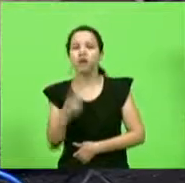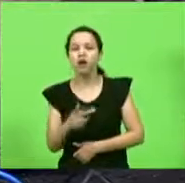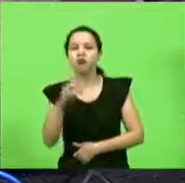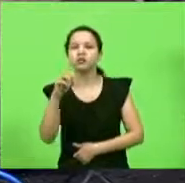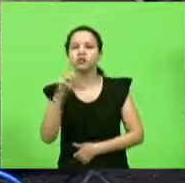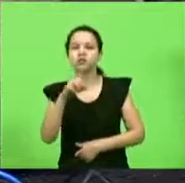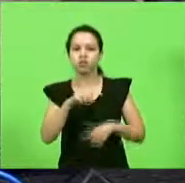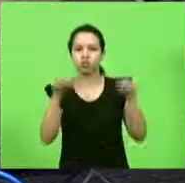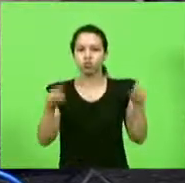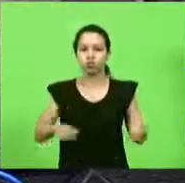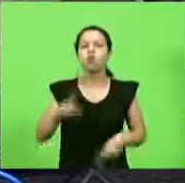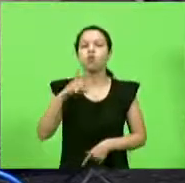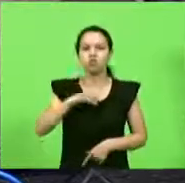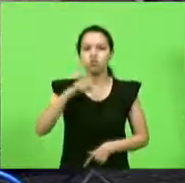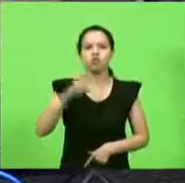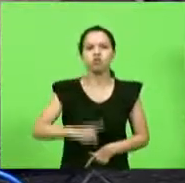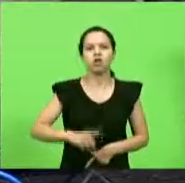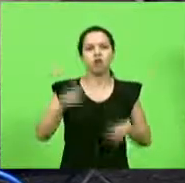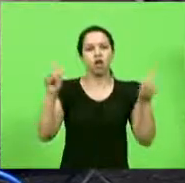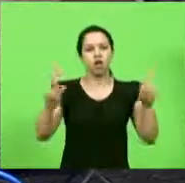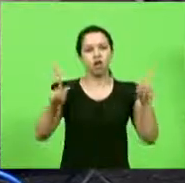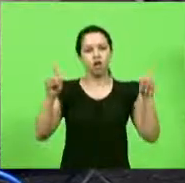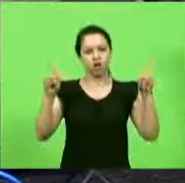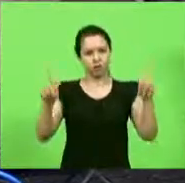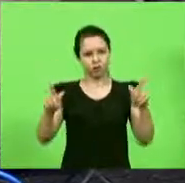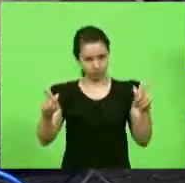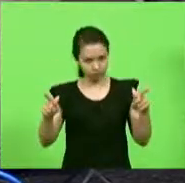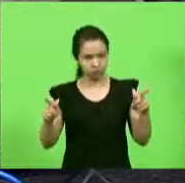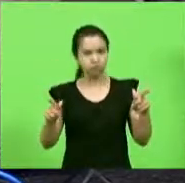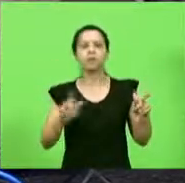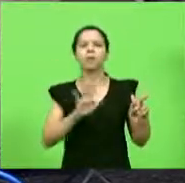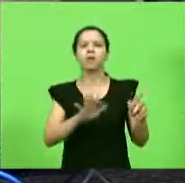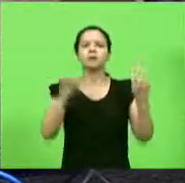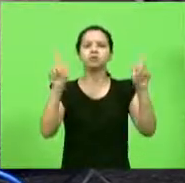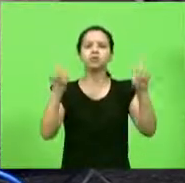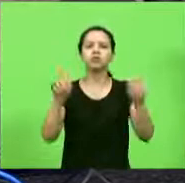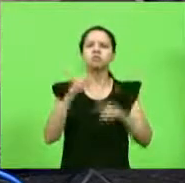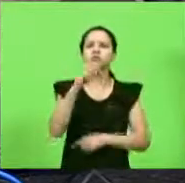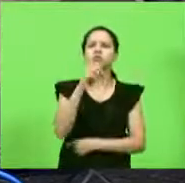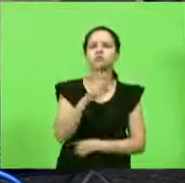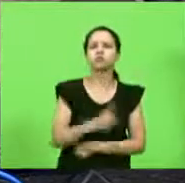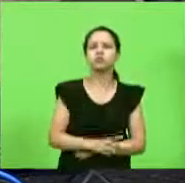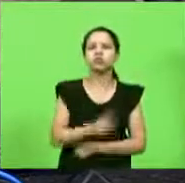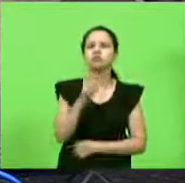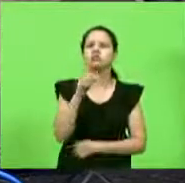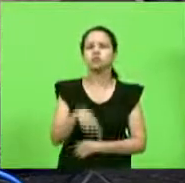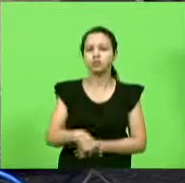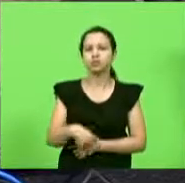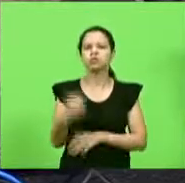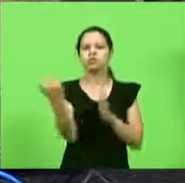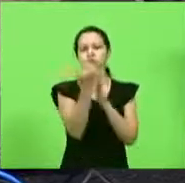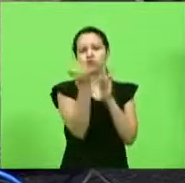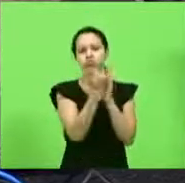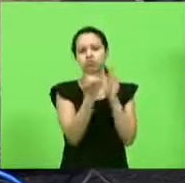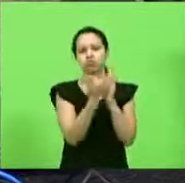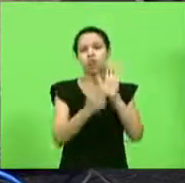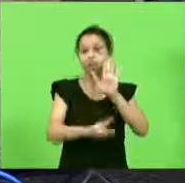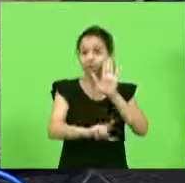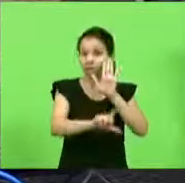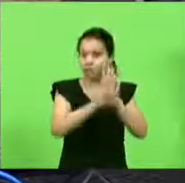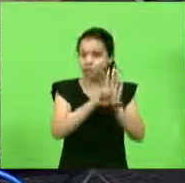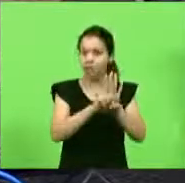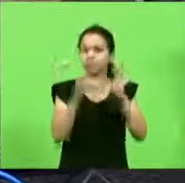greve, só que esse direito será exercido, atenção, nos termos, nos limites definidos em leis específicas.